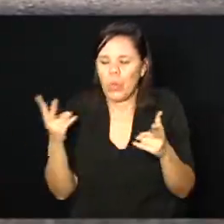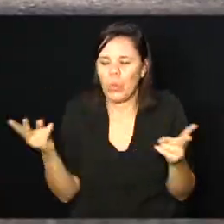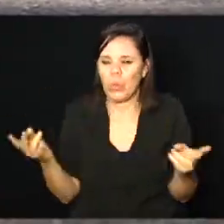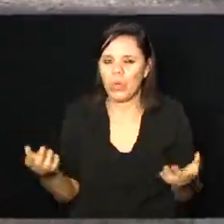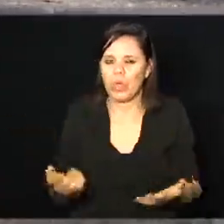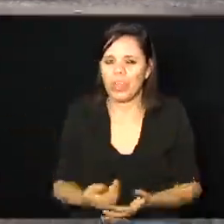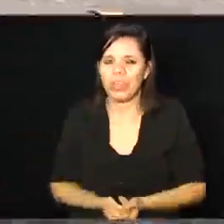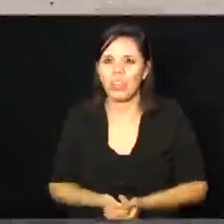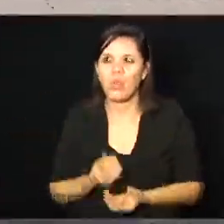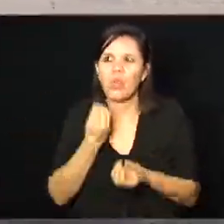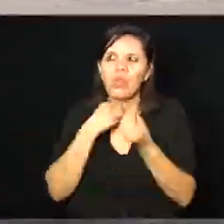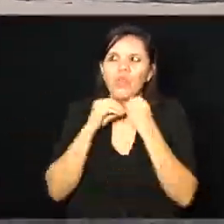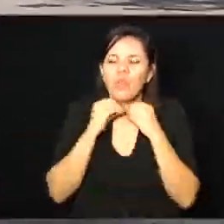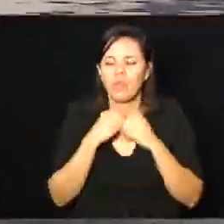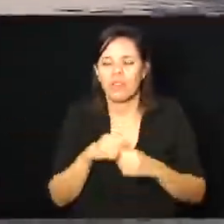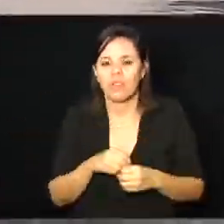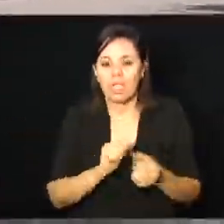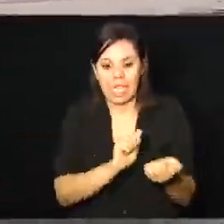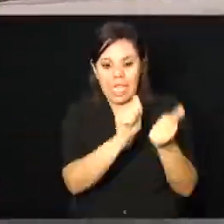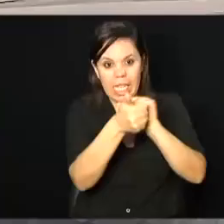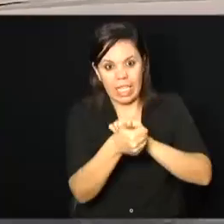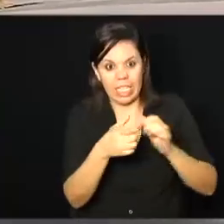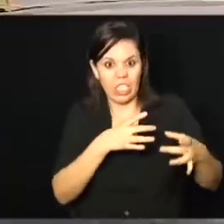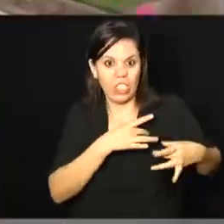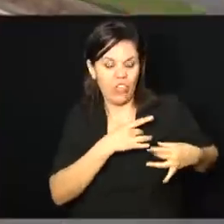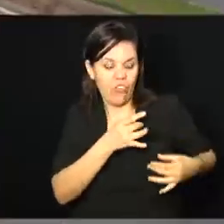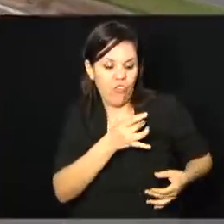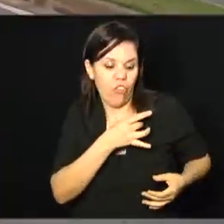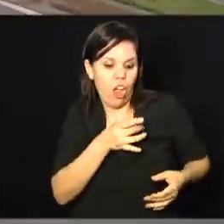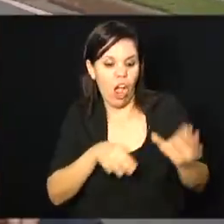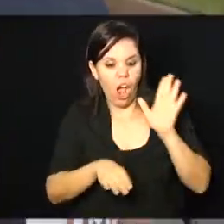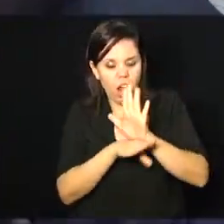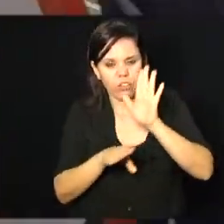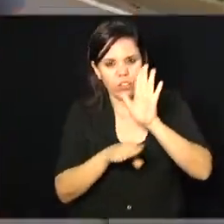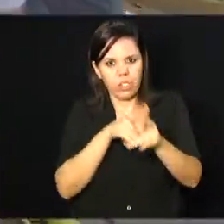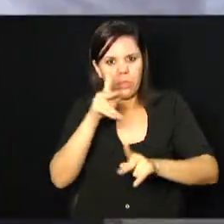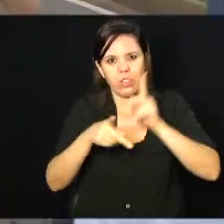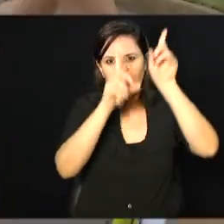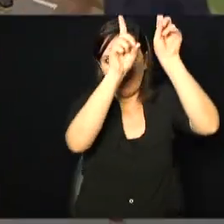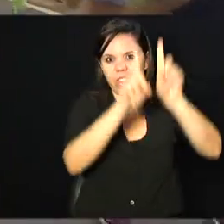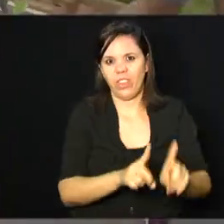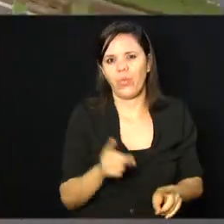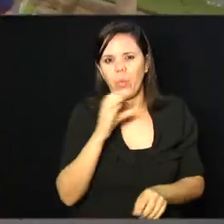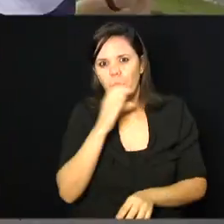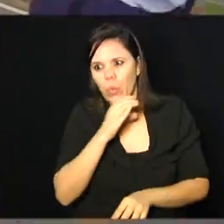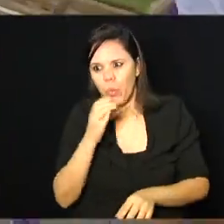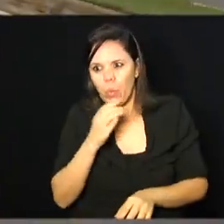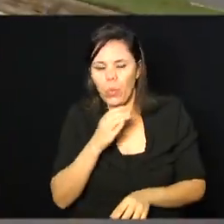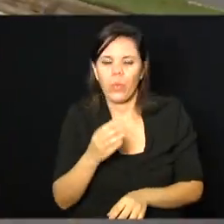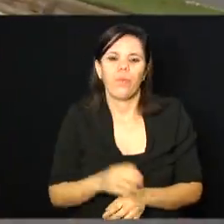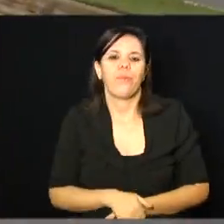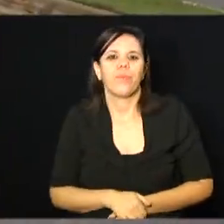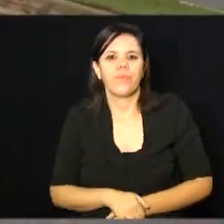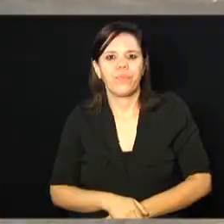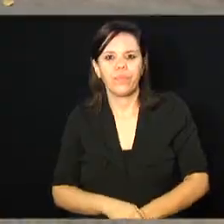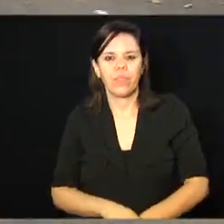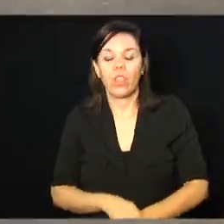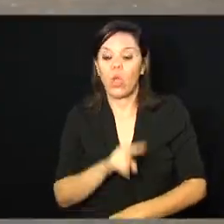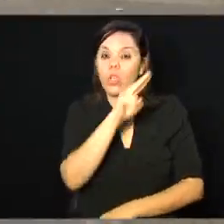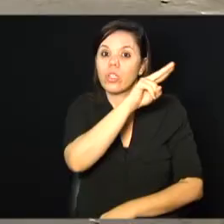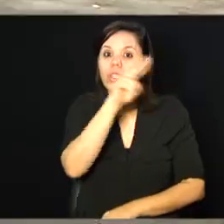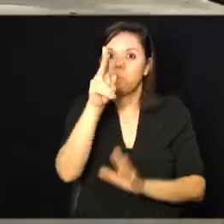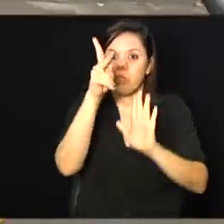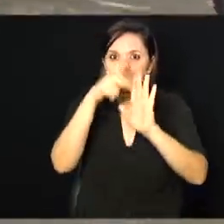Atletas voluntários ajudam pessoas com deficiência a percorrer as corridas. Como o nome do projeto diz,